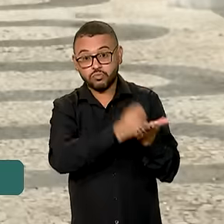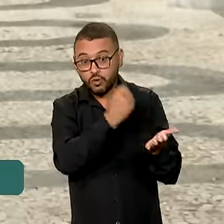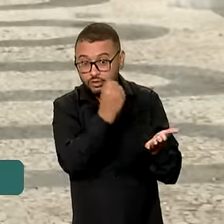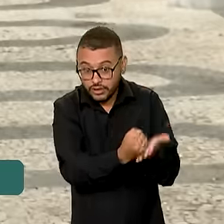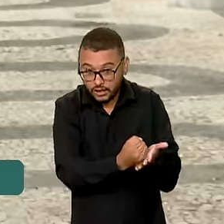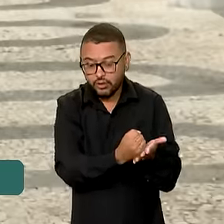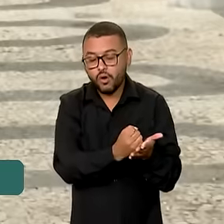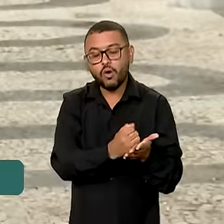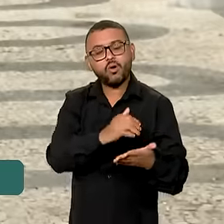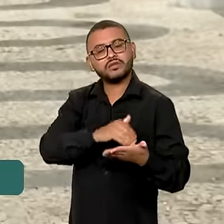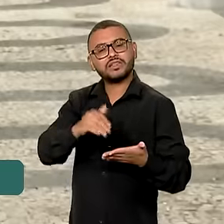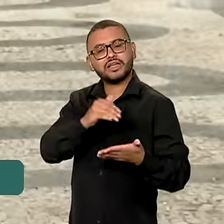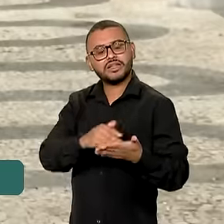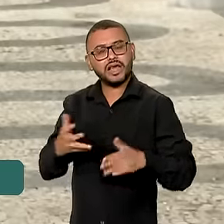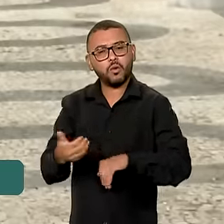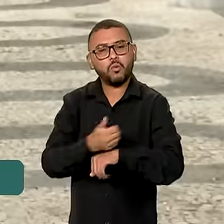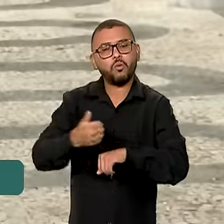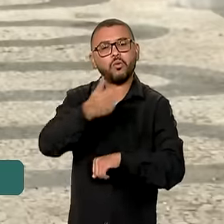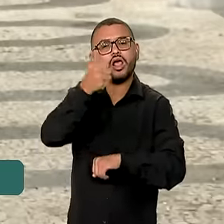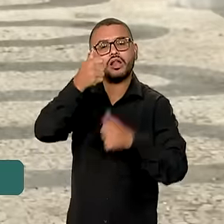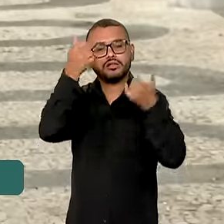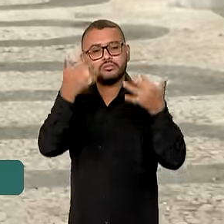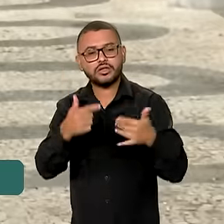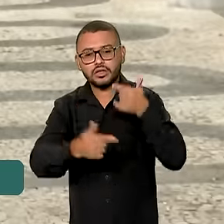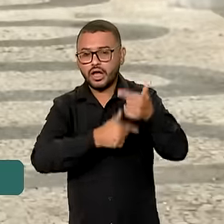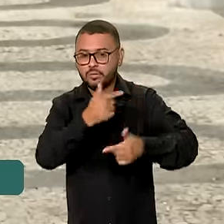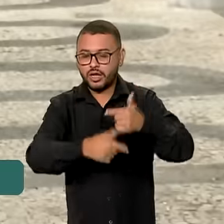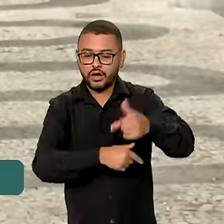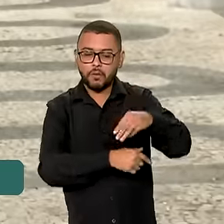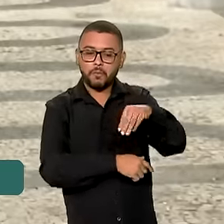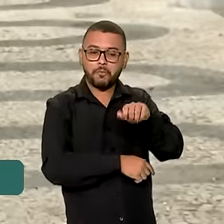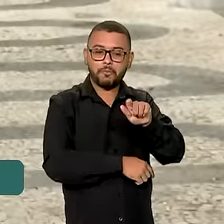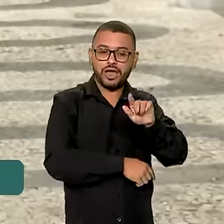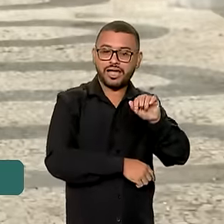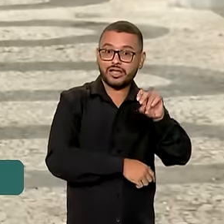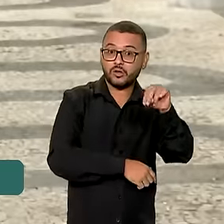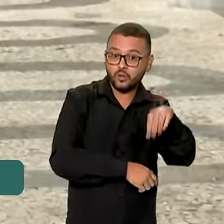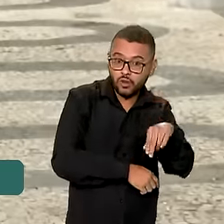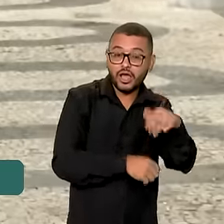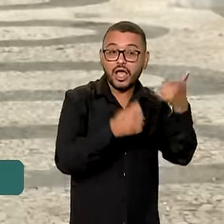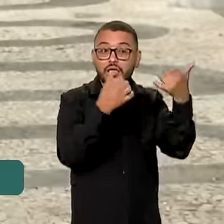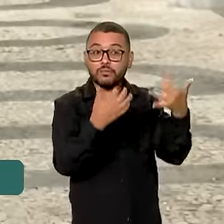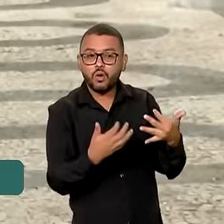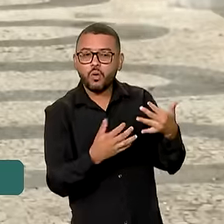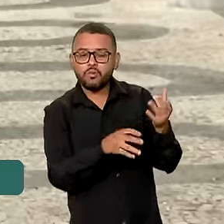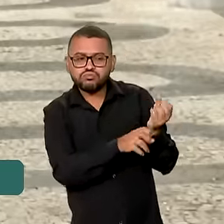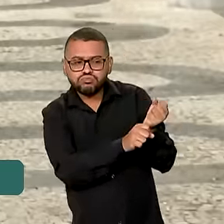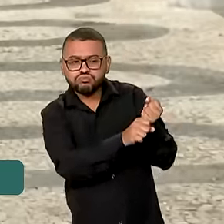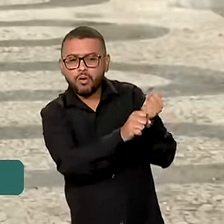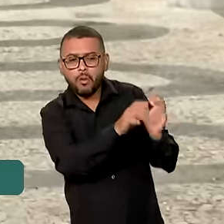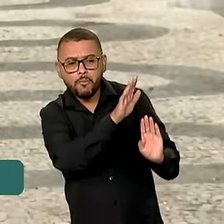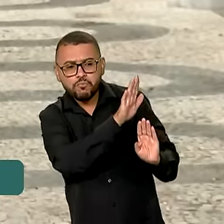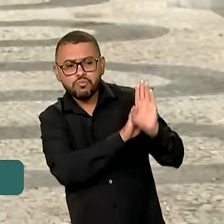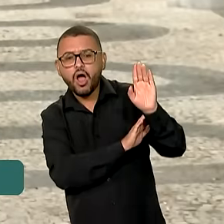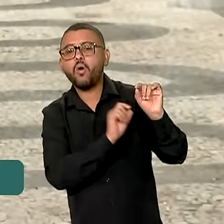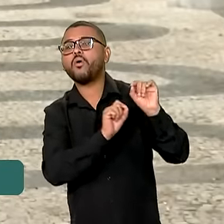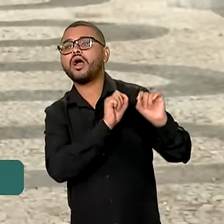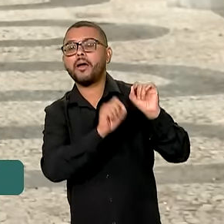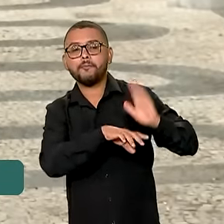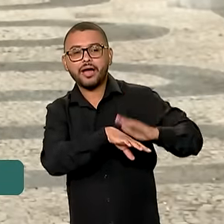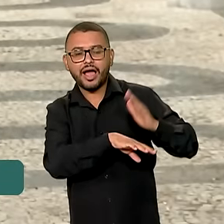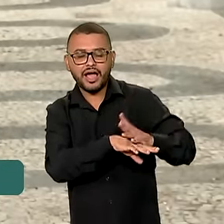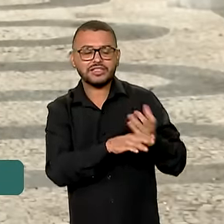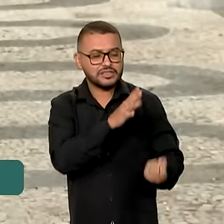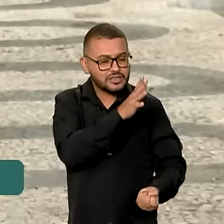Segundo o secretário de Qualificação, Emprego e Renda, Magno Lavim, Esse crescimento, esse aumento se deve ao fortalecimento